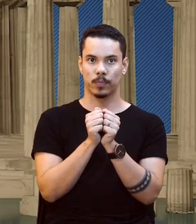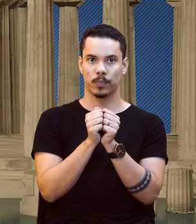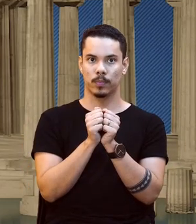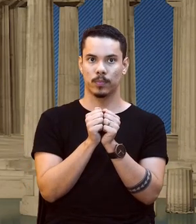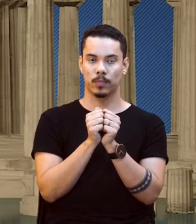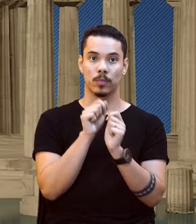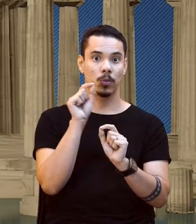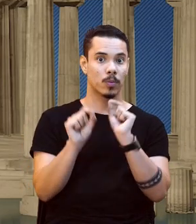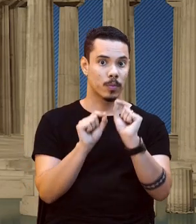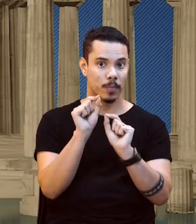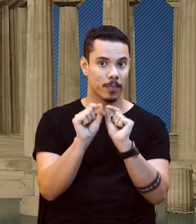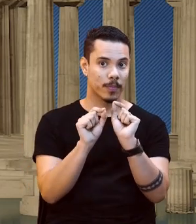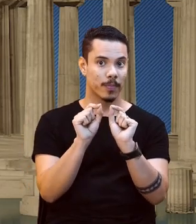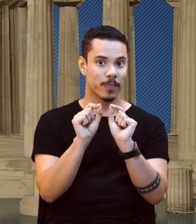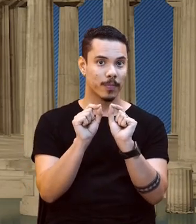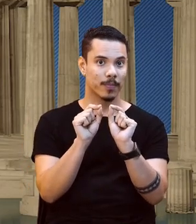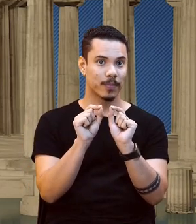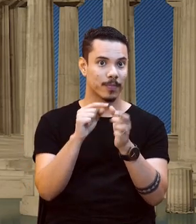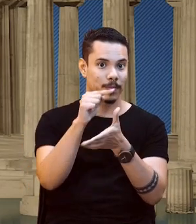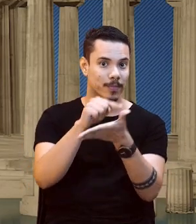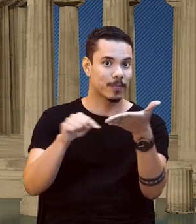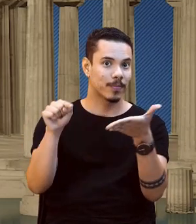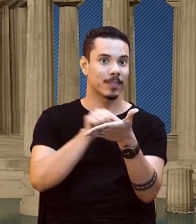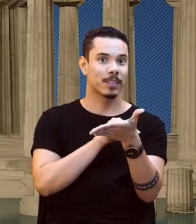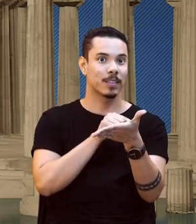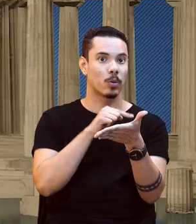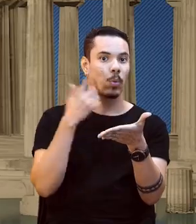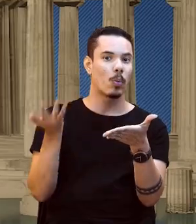Ó, alternativa correta. Qual é?